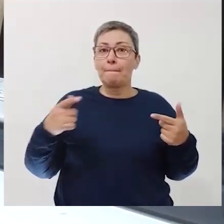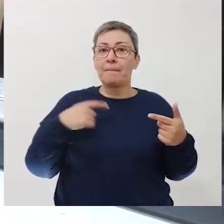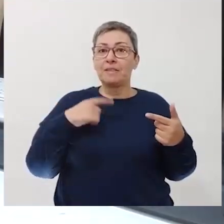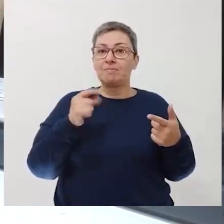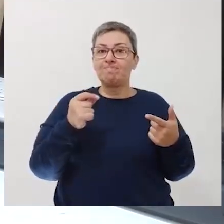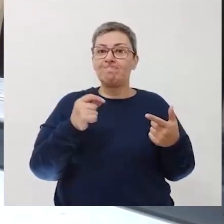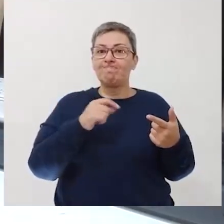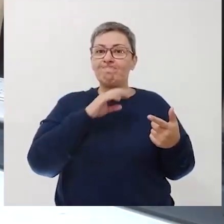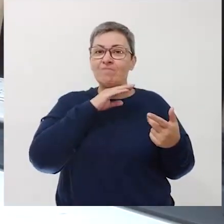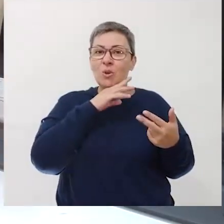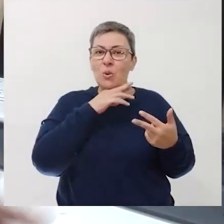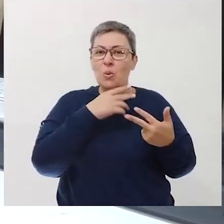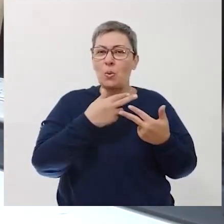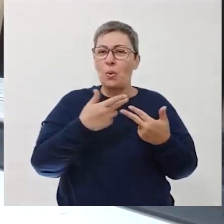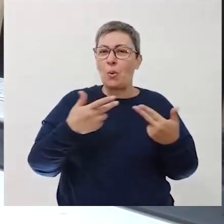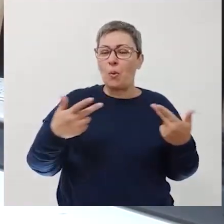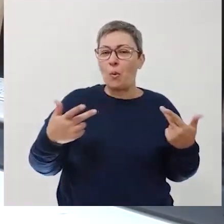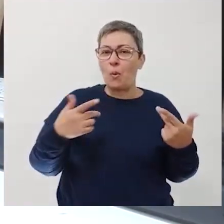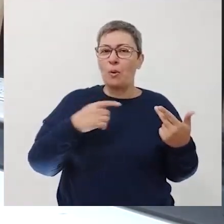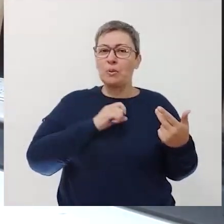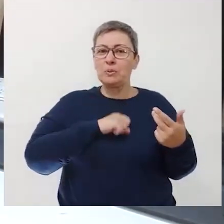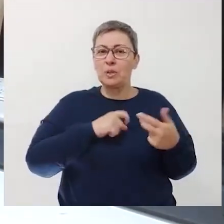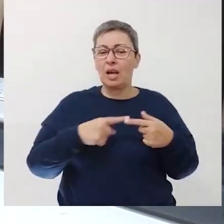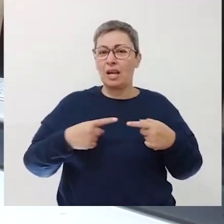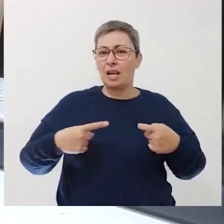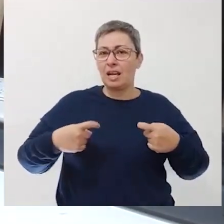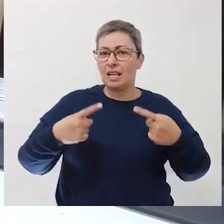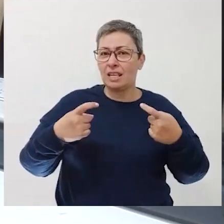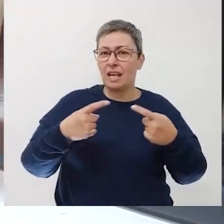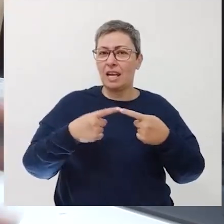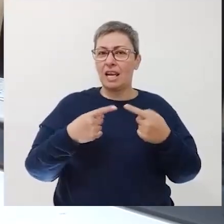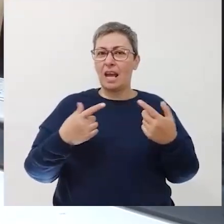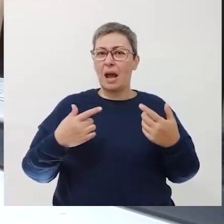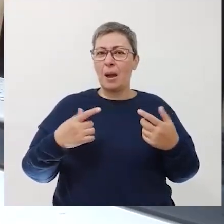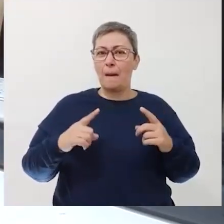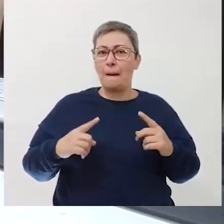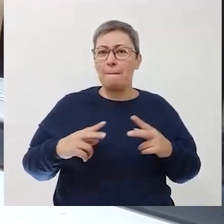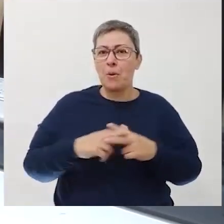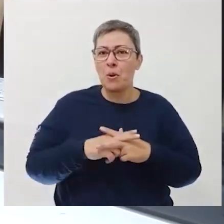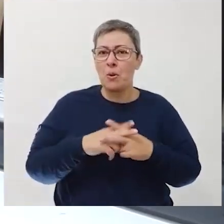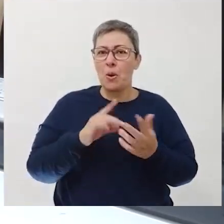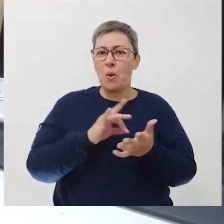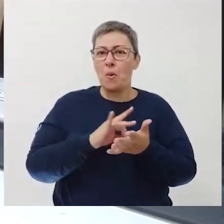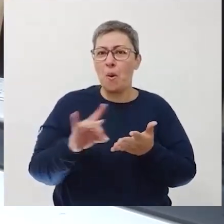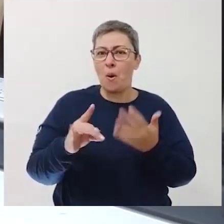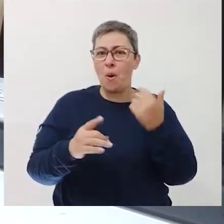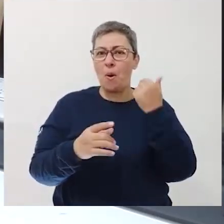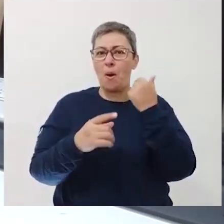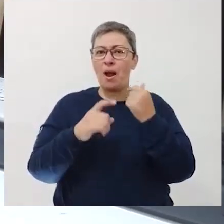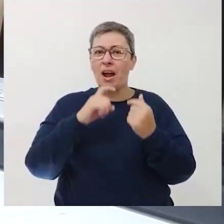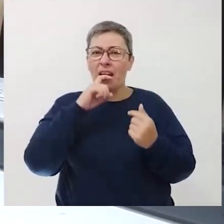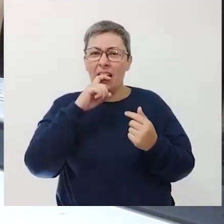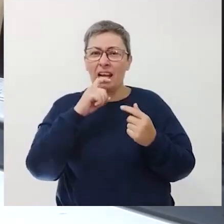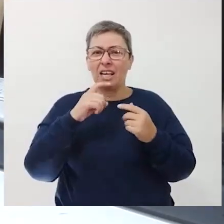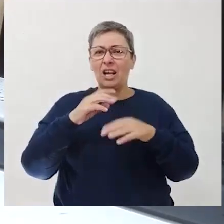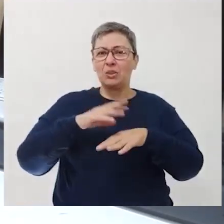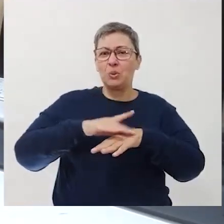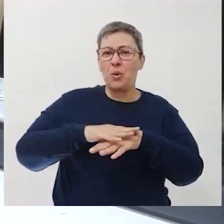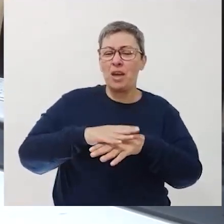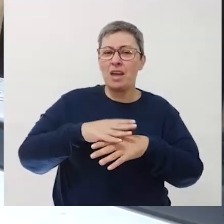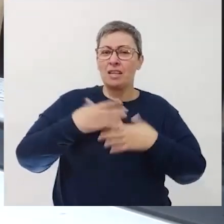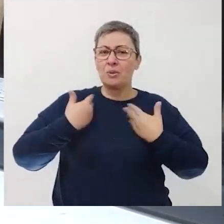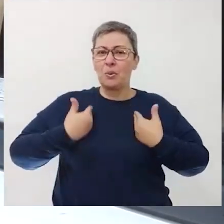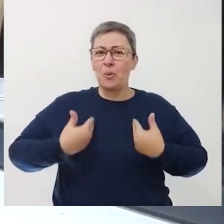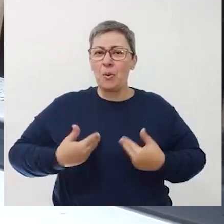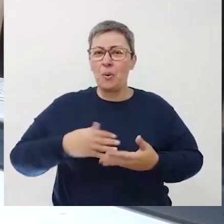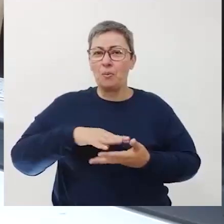desgraças que podiam afetar o mundo. A guerra, a discórdia, o ódio, a inveja, as doenças do corpo e